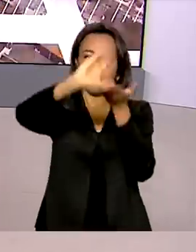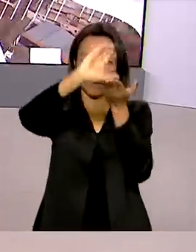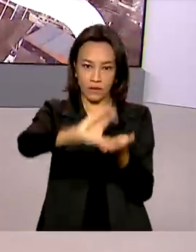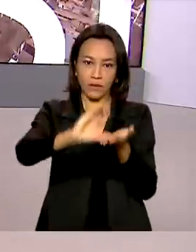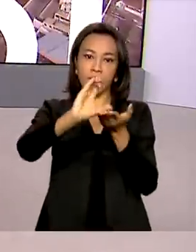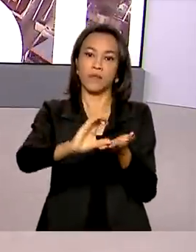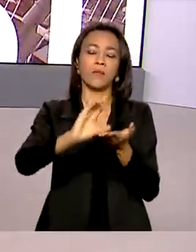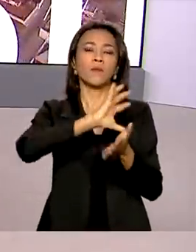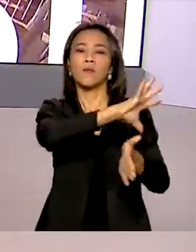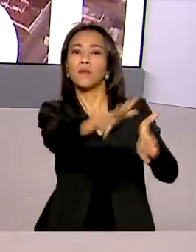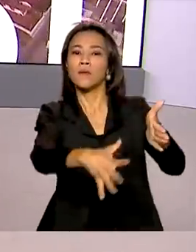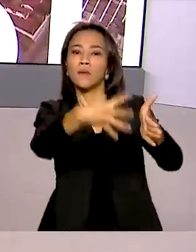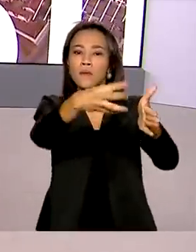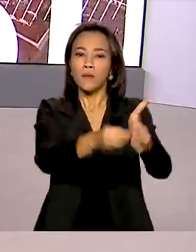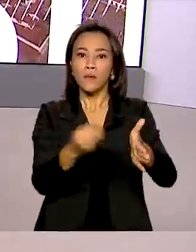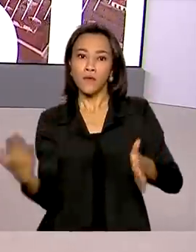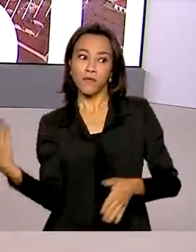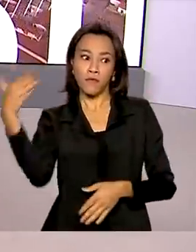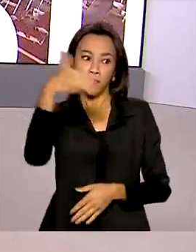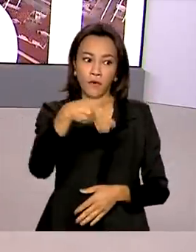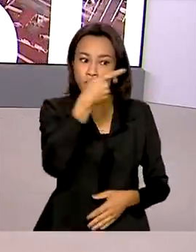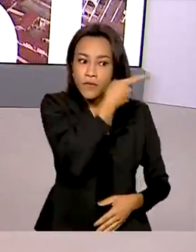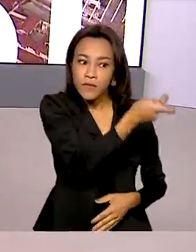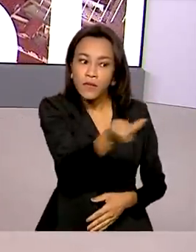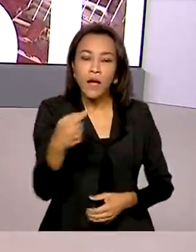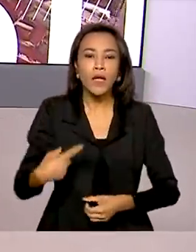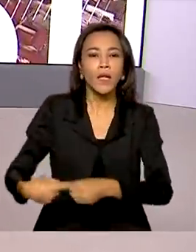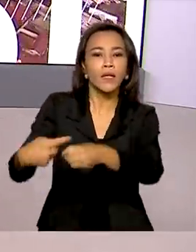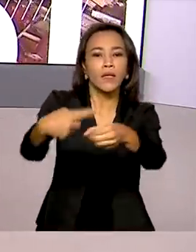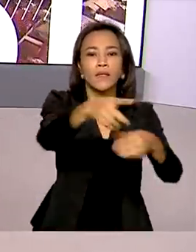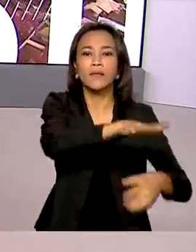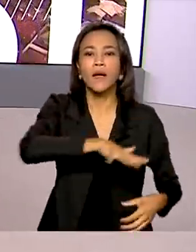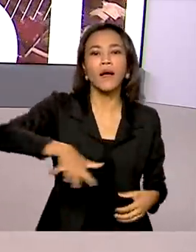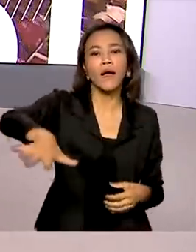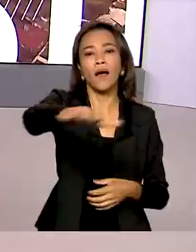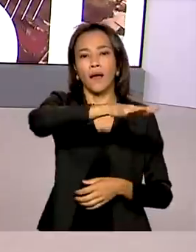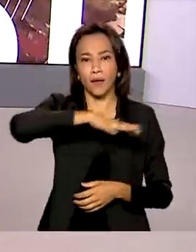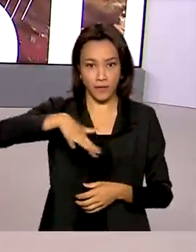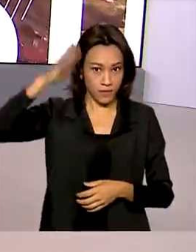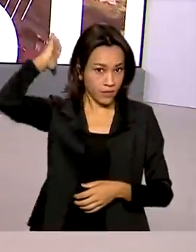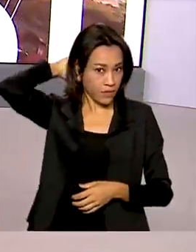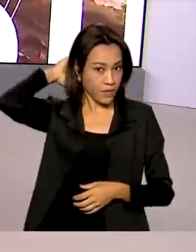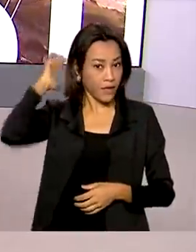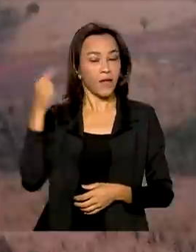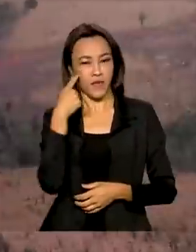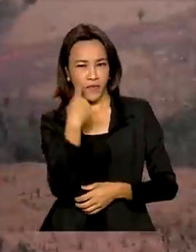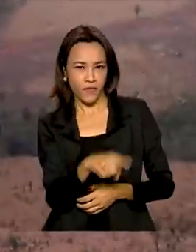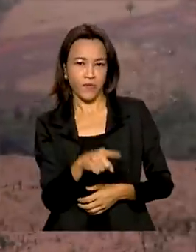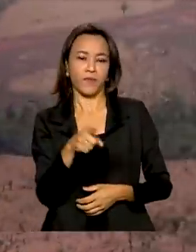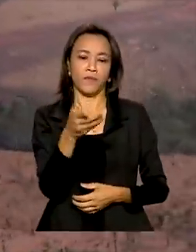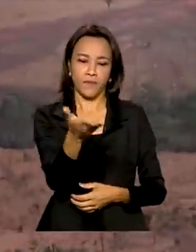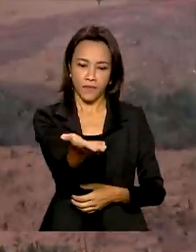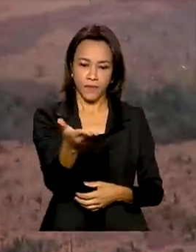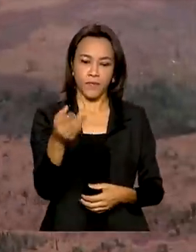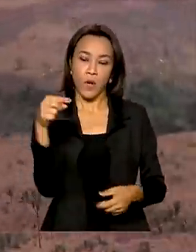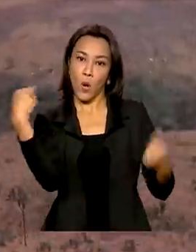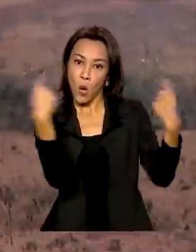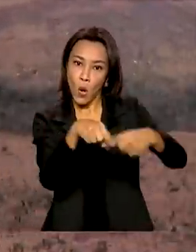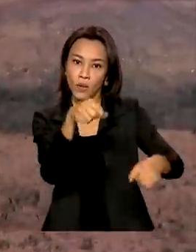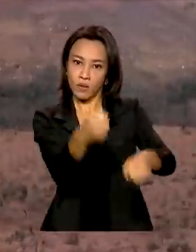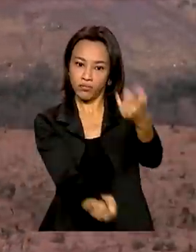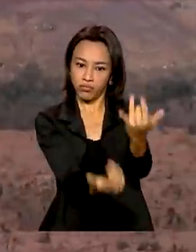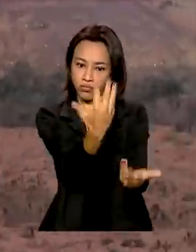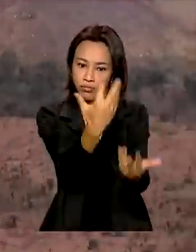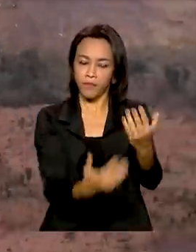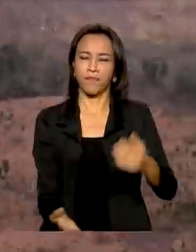Hamilton Mourão, visitou regiões do Pará e acompanhou a Operação Samaúma no combate a crimes ambientais. O clima seco